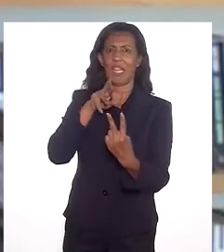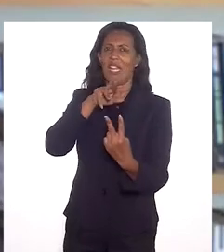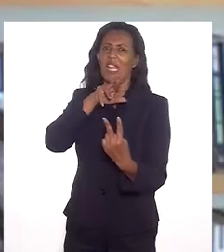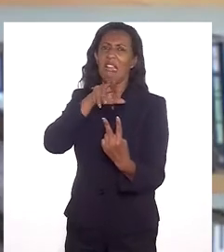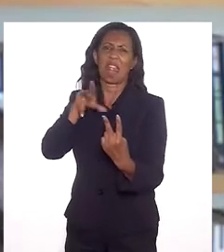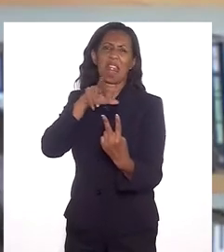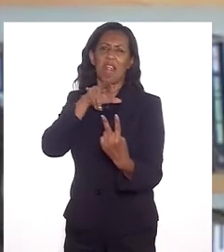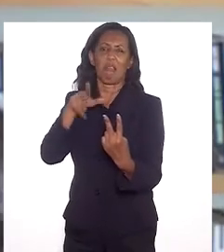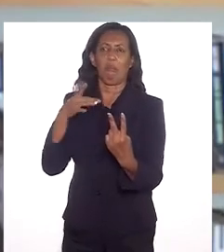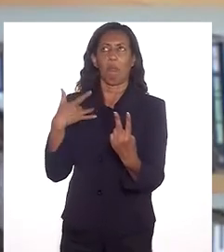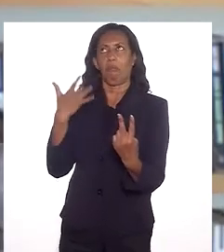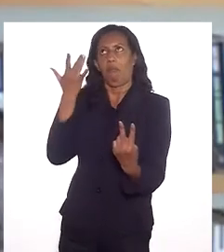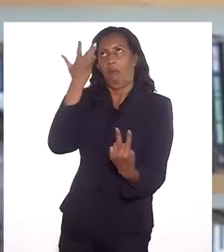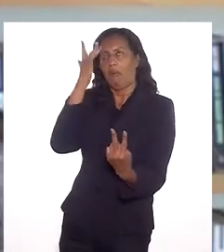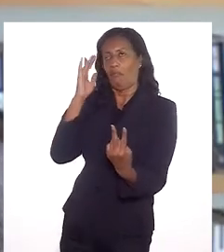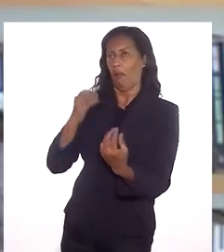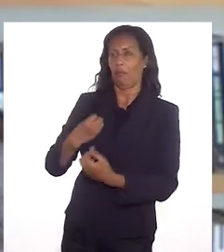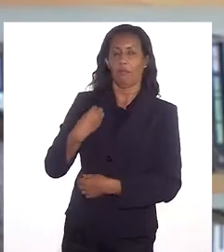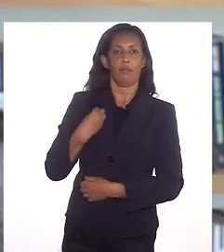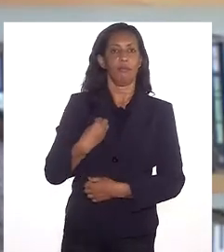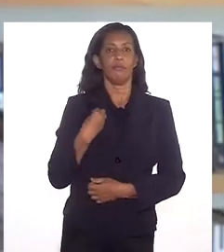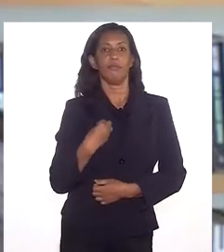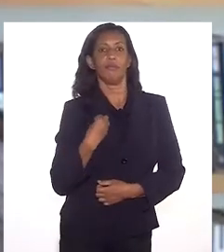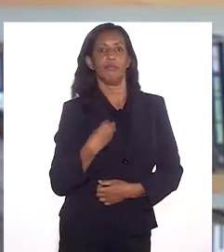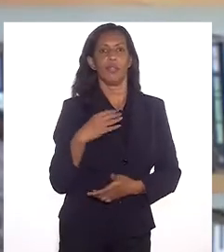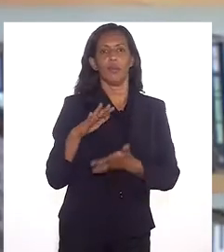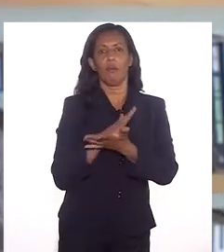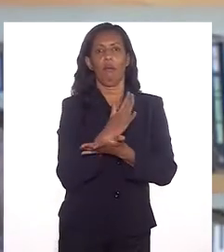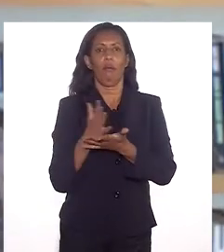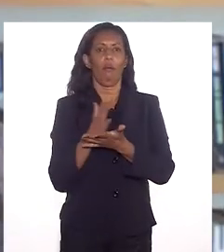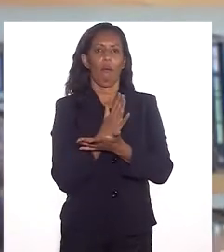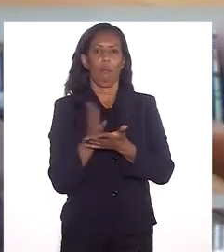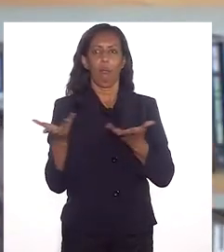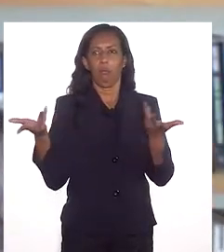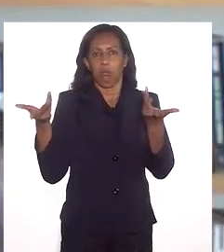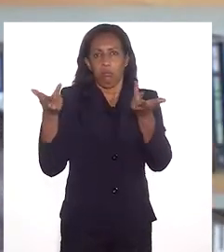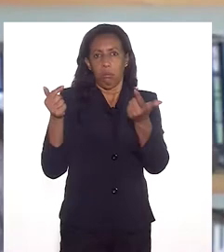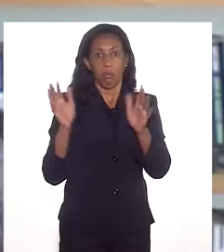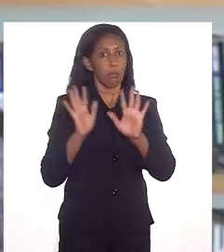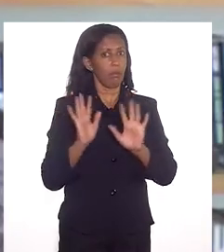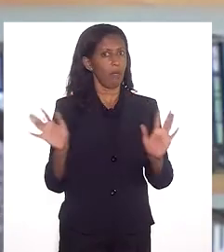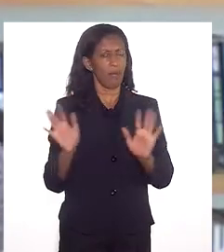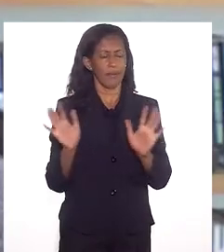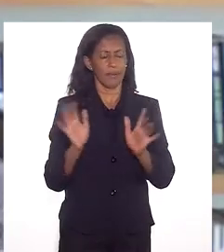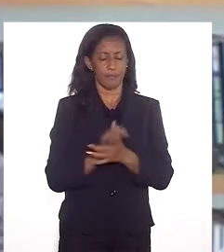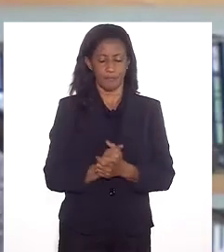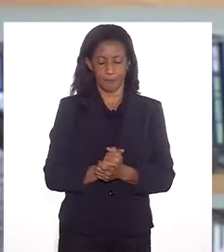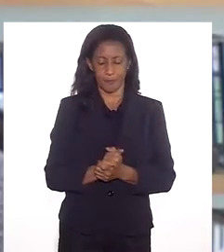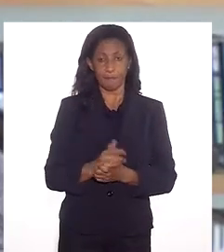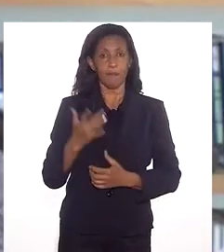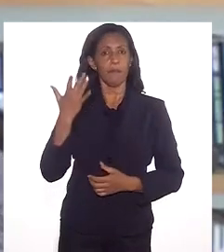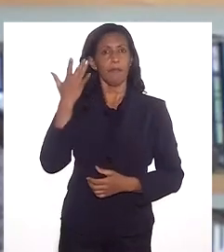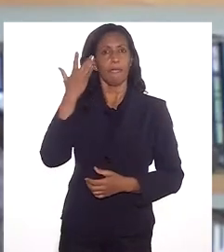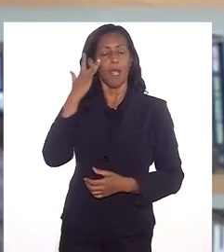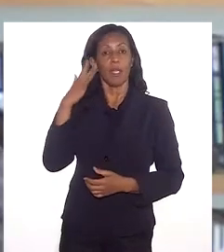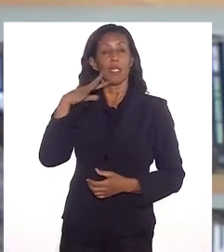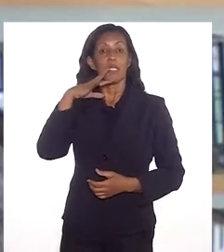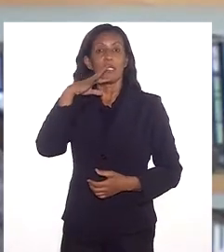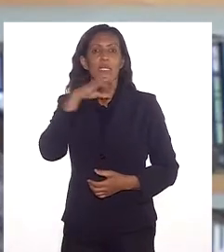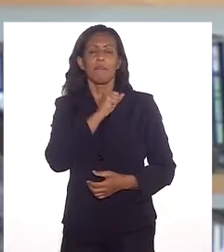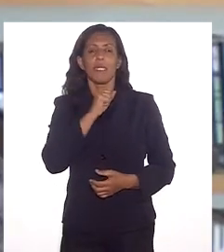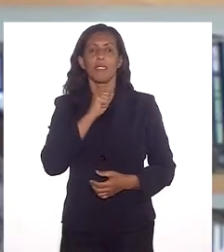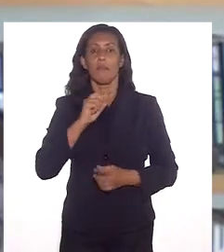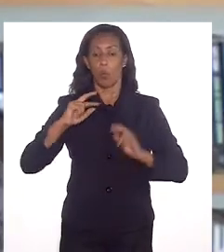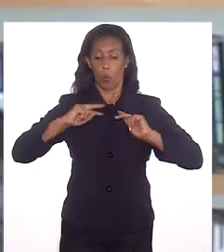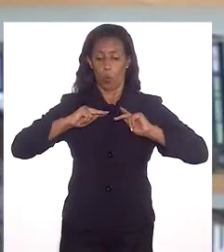por ingenuidade ou por achar que a gente está vivendo alguma coisa ótima. Não, eu acho que, assim, se